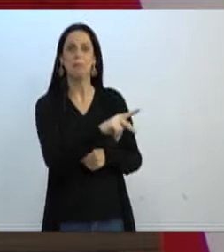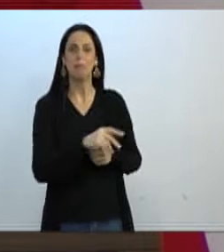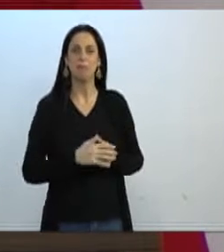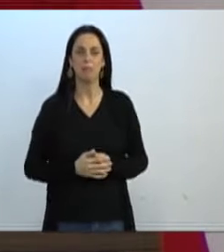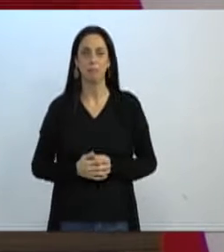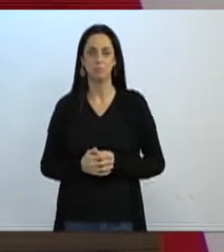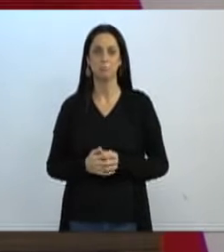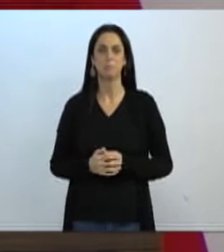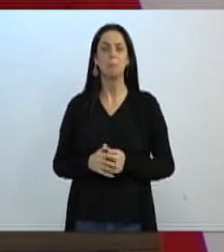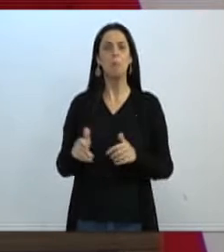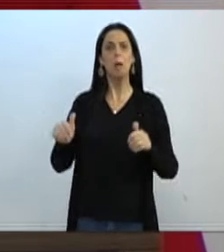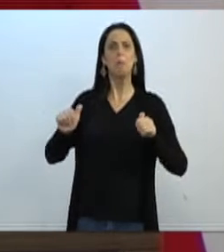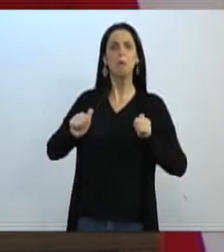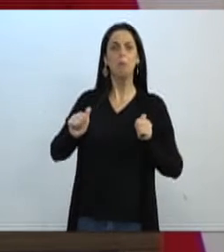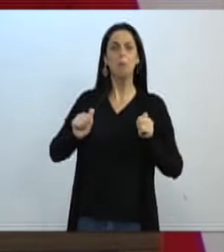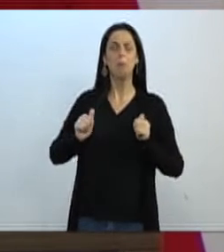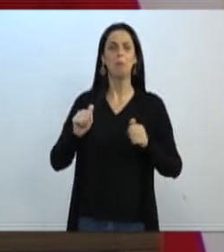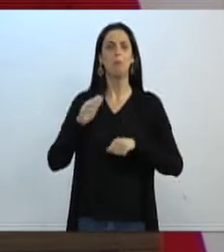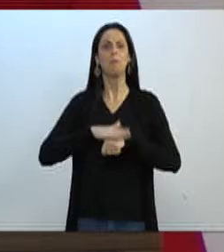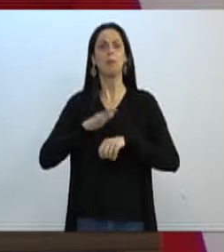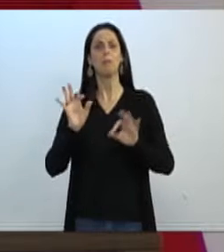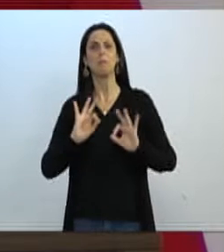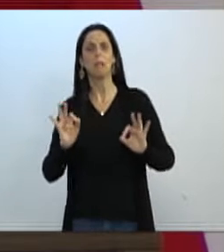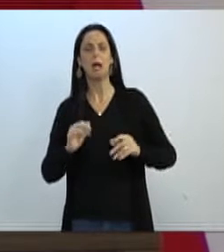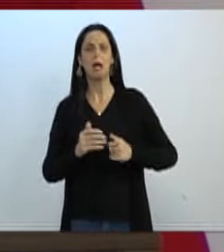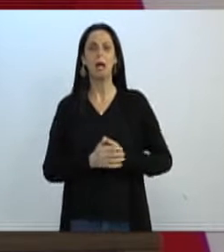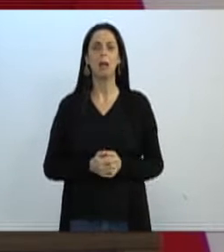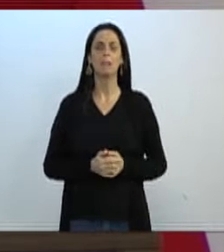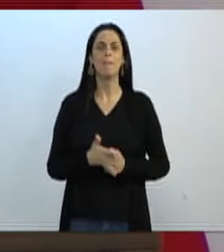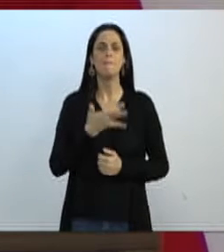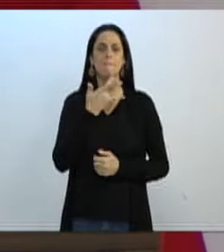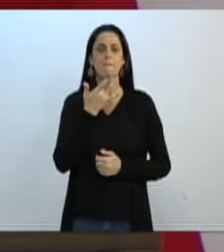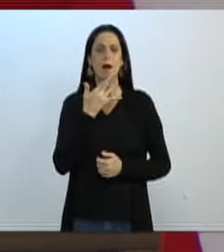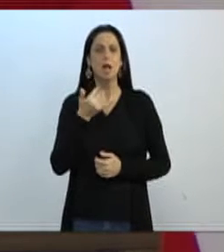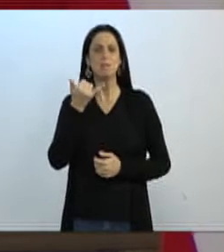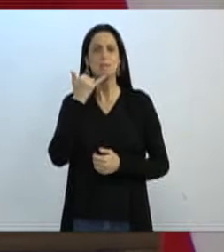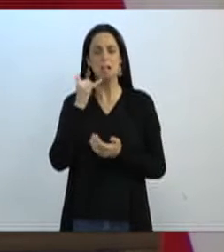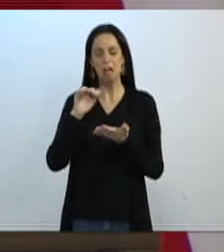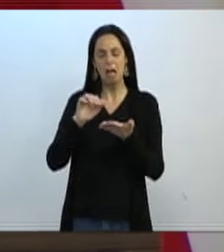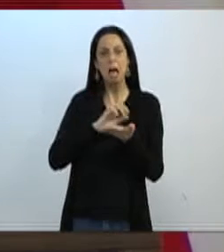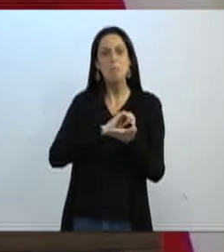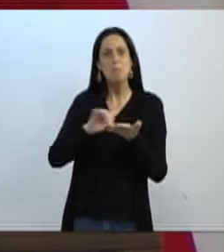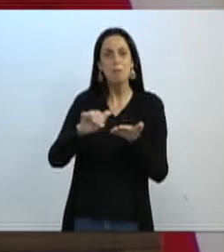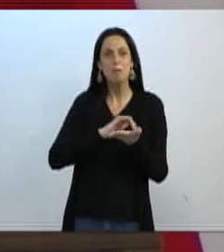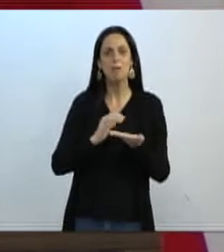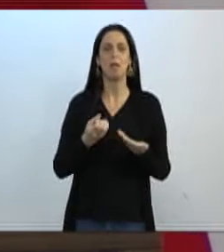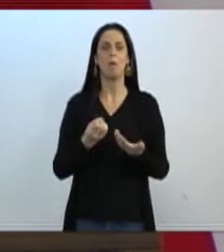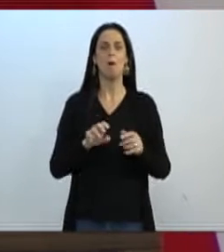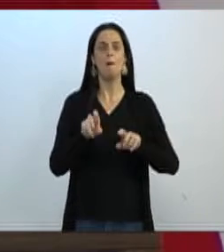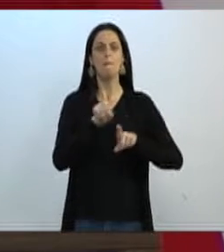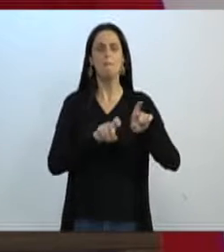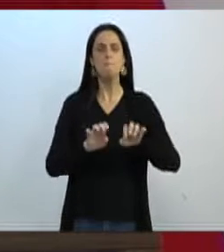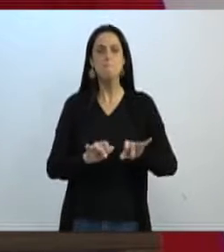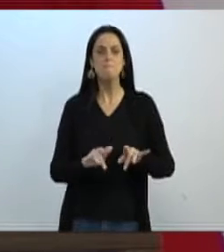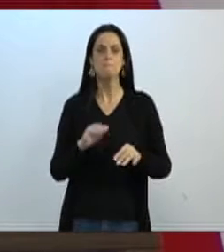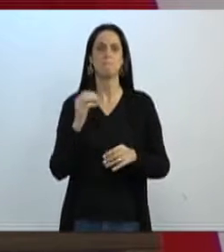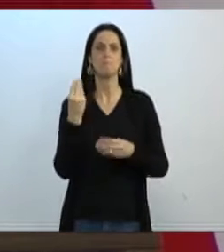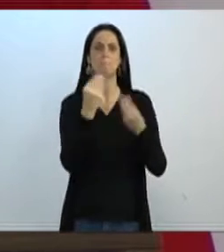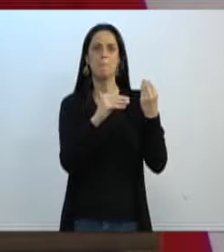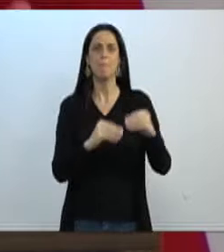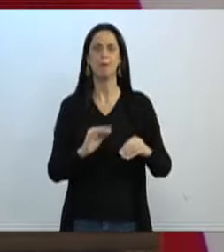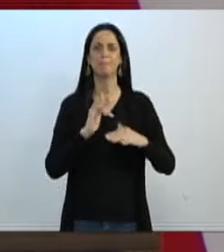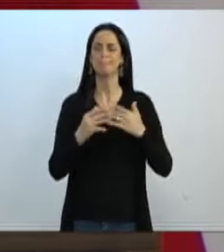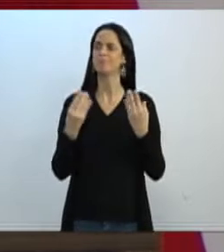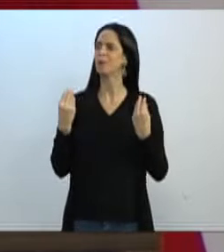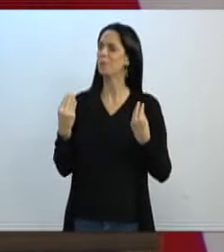absolutamente nada, enfim, e se esconderem atrás de celulares, e esconderem atrás de computador, com tanta coisa que a gente tem importante para tratar